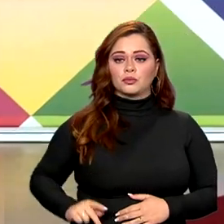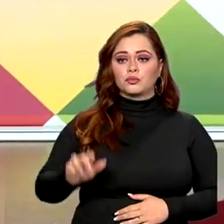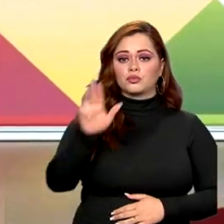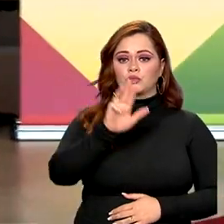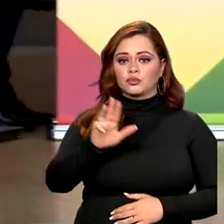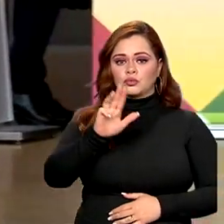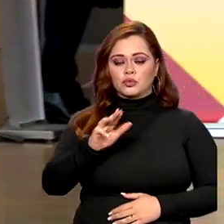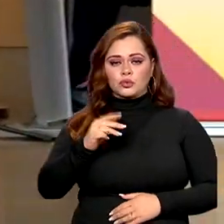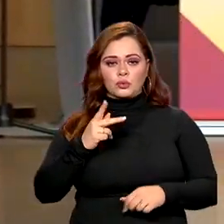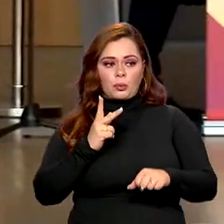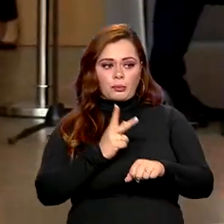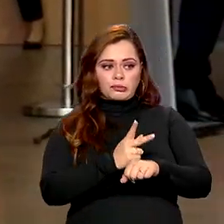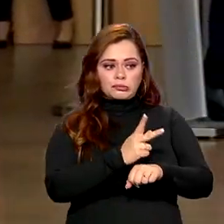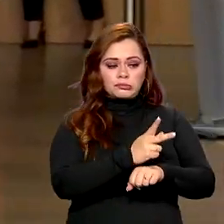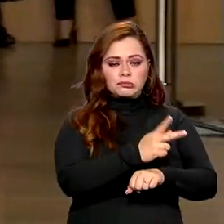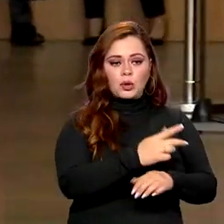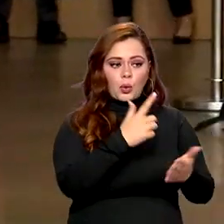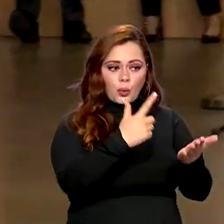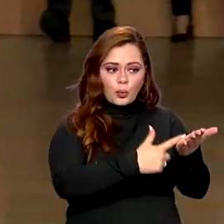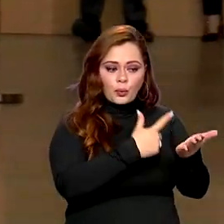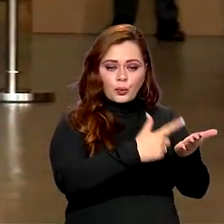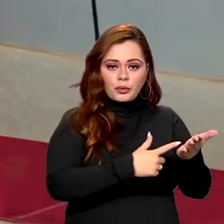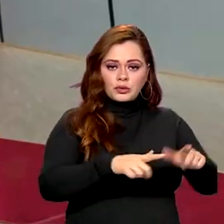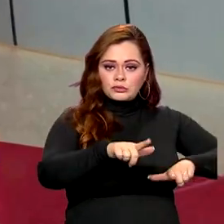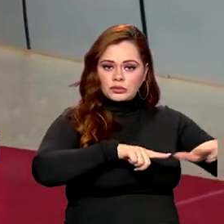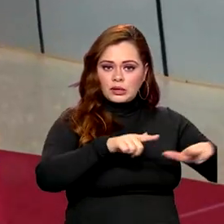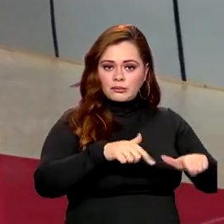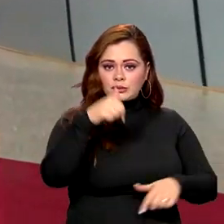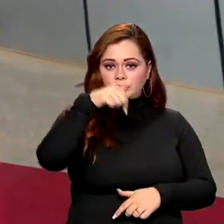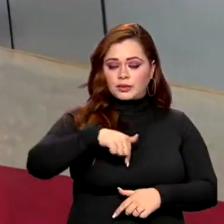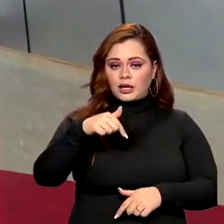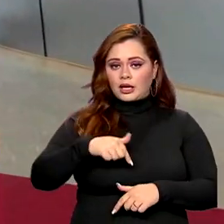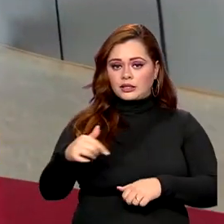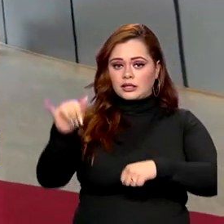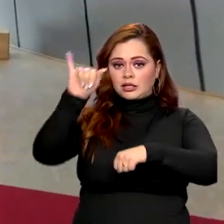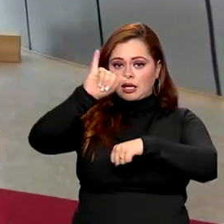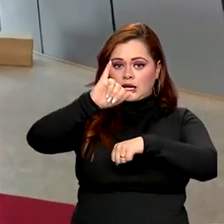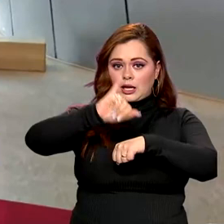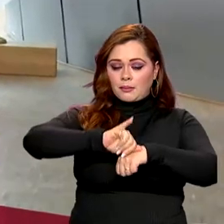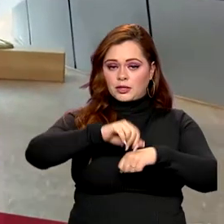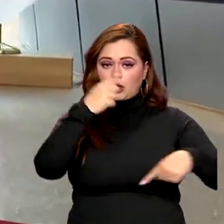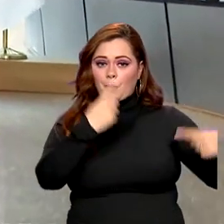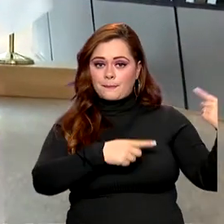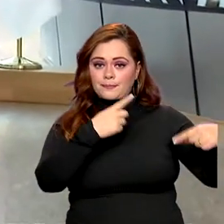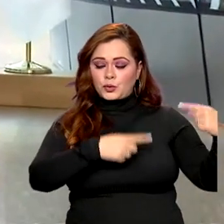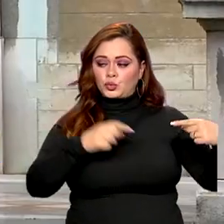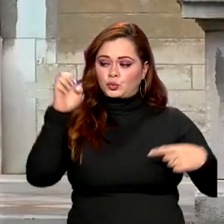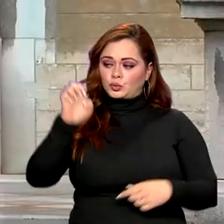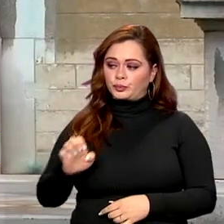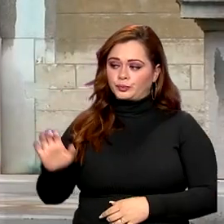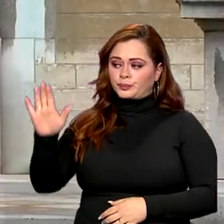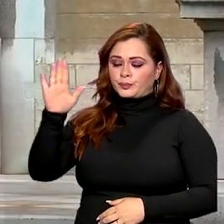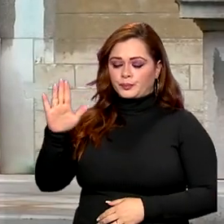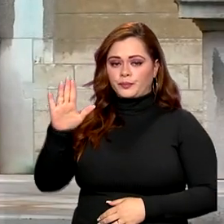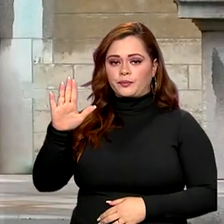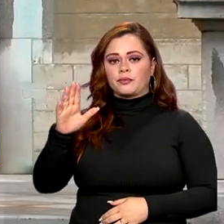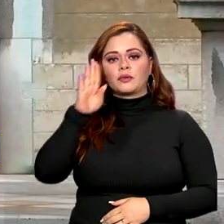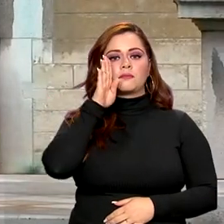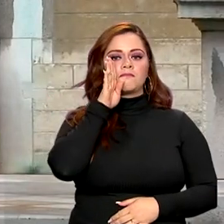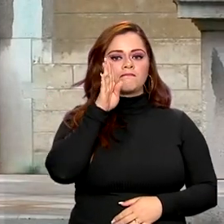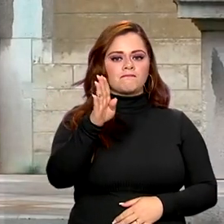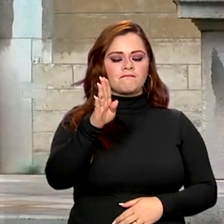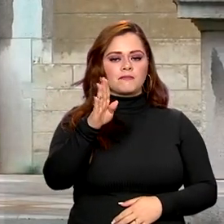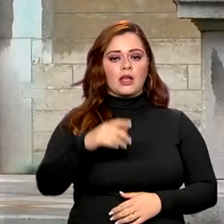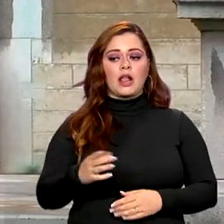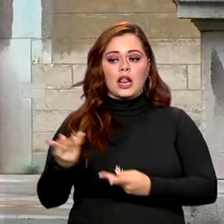cumpriu uma longa agenda de trabalho nesta segunda-feira aqui na capital política da União Europeia. No Palácio Real de Bruxelas,